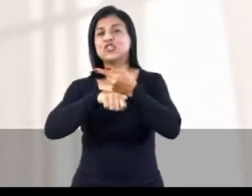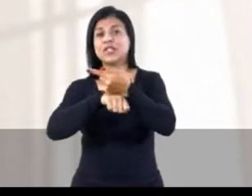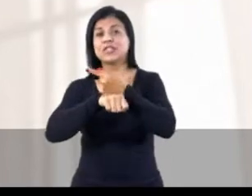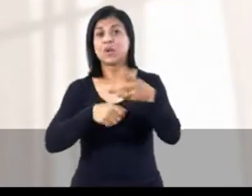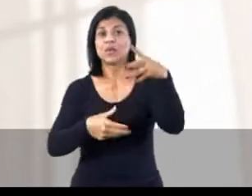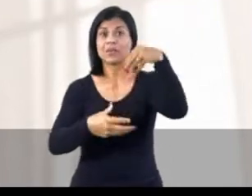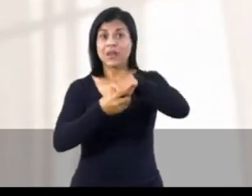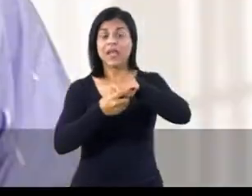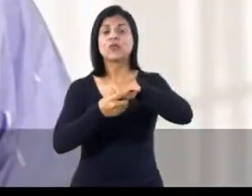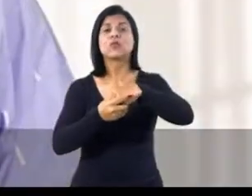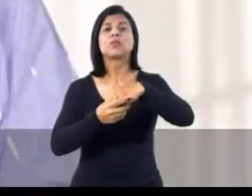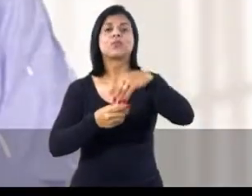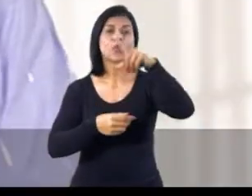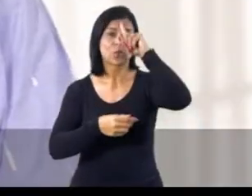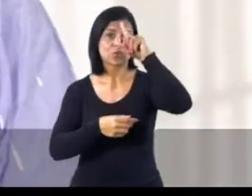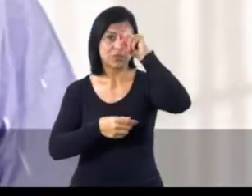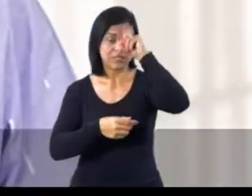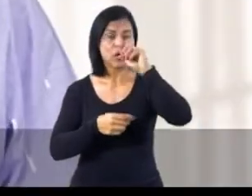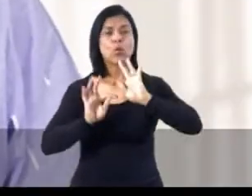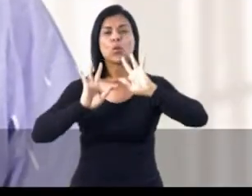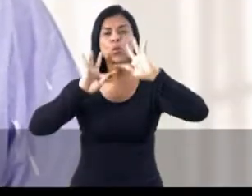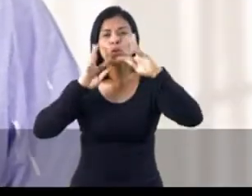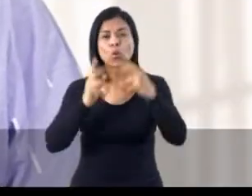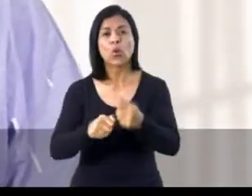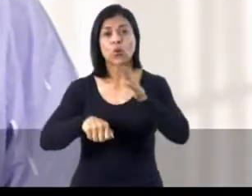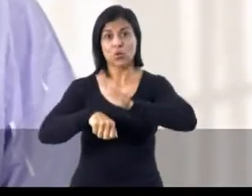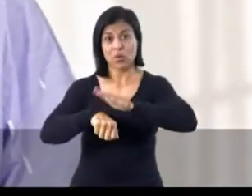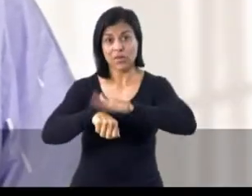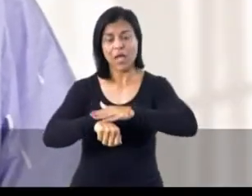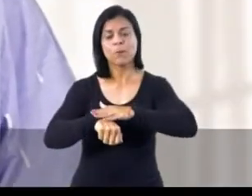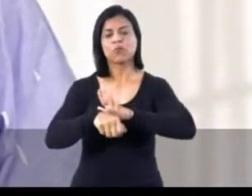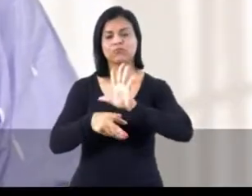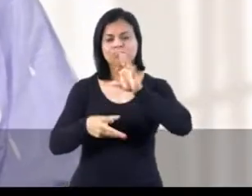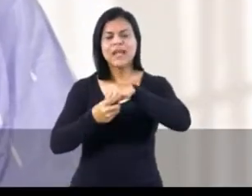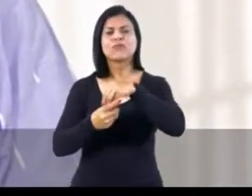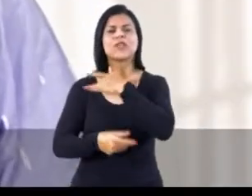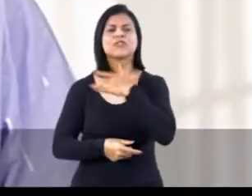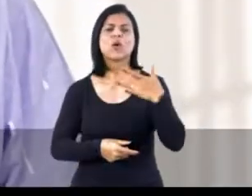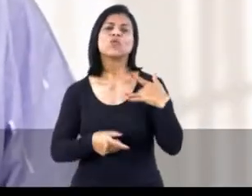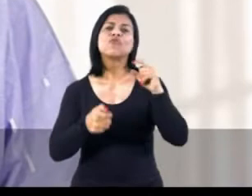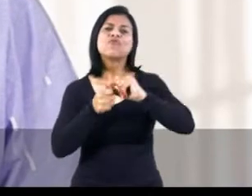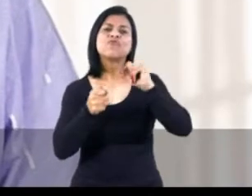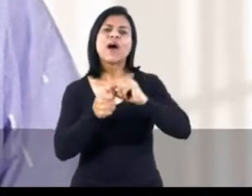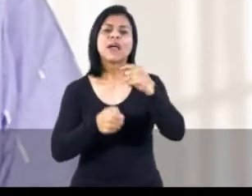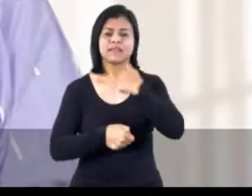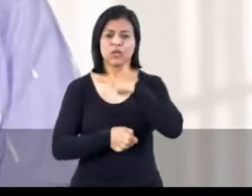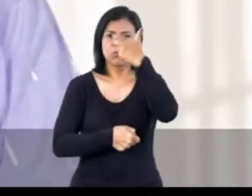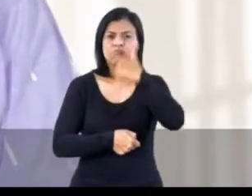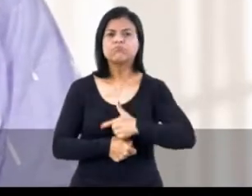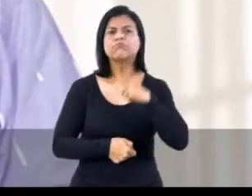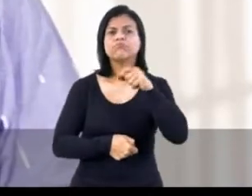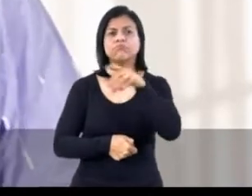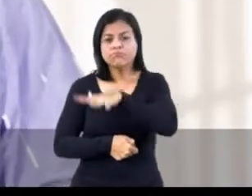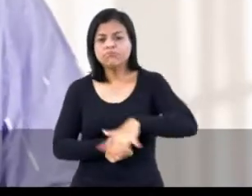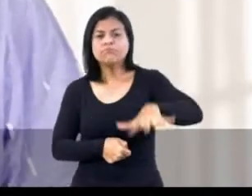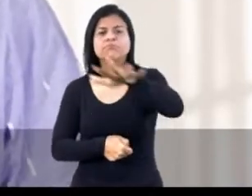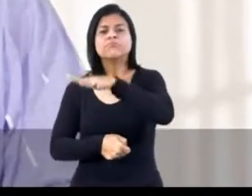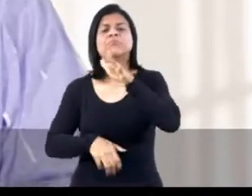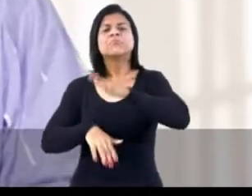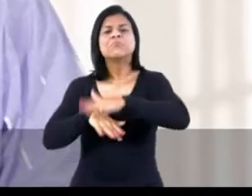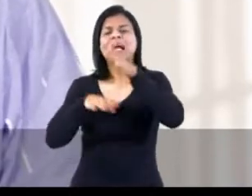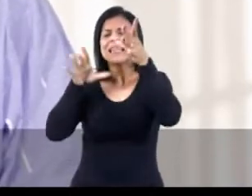na gestão hospitalar. Todo esse tempo dedicado à saúde me faz reconhecer que essa é uma das áreas